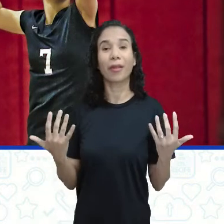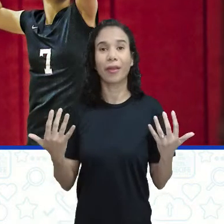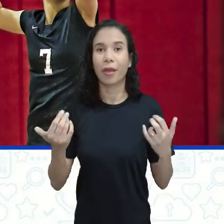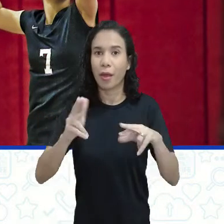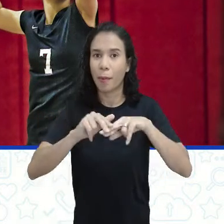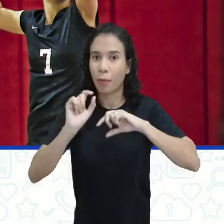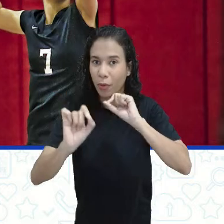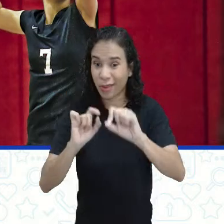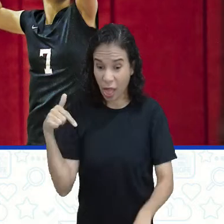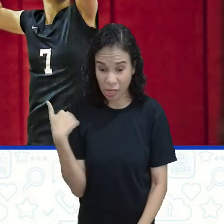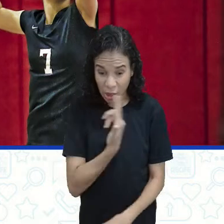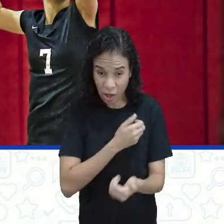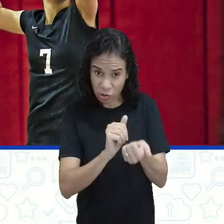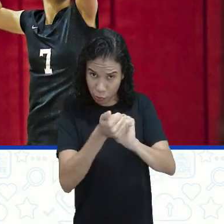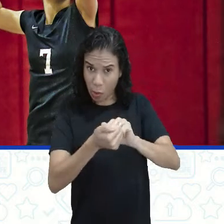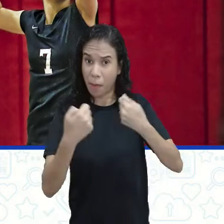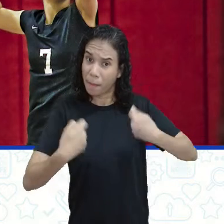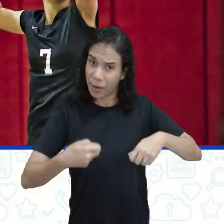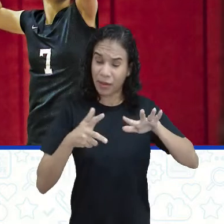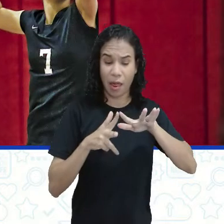Para a gente fazer esporte...